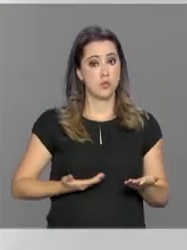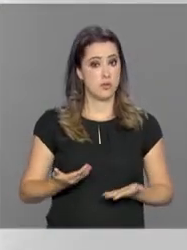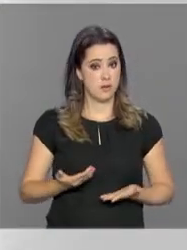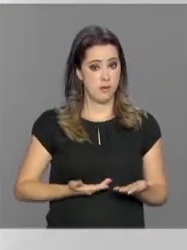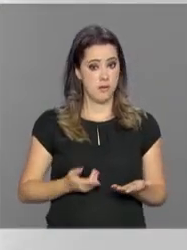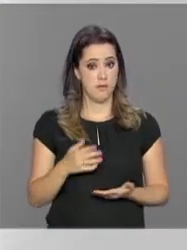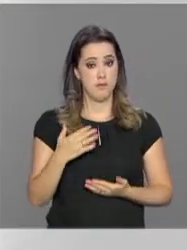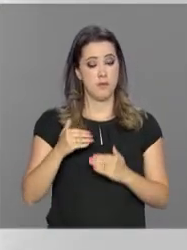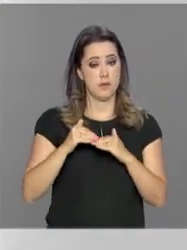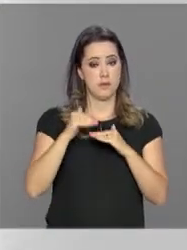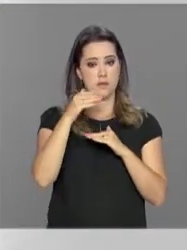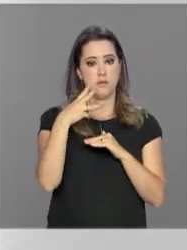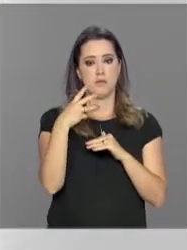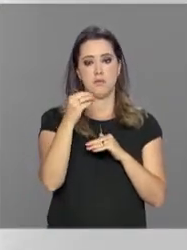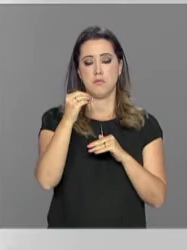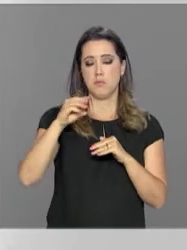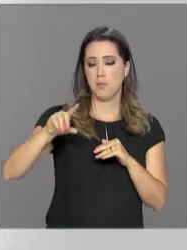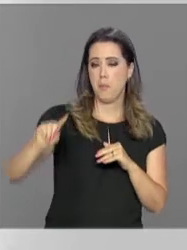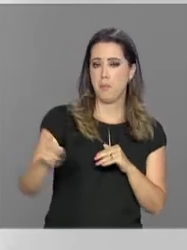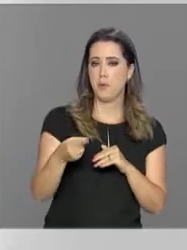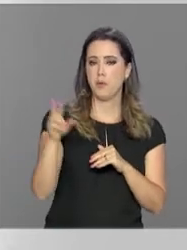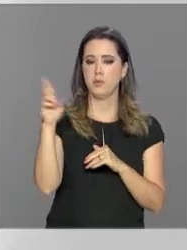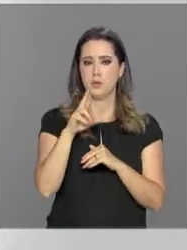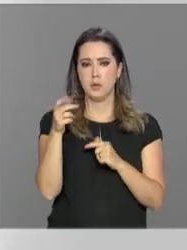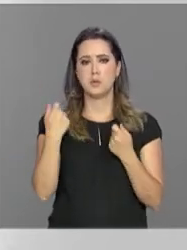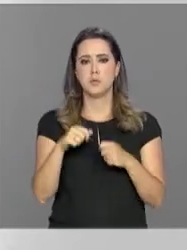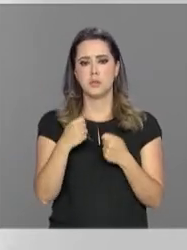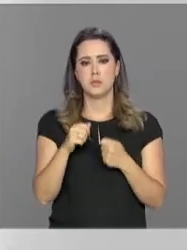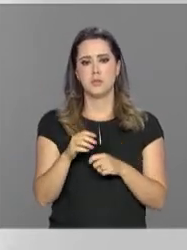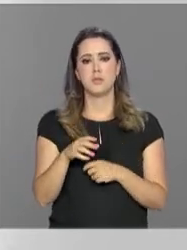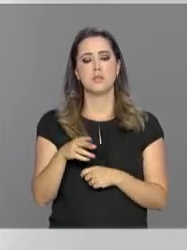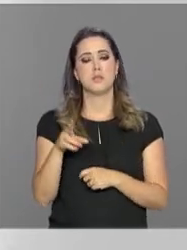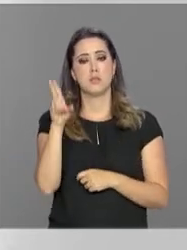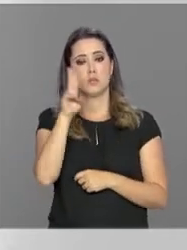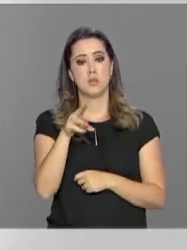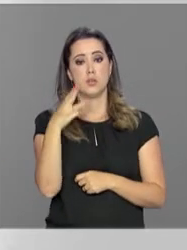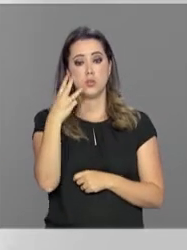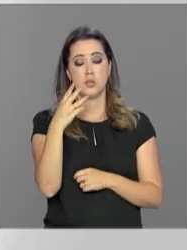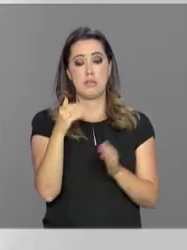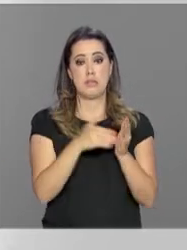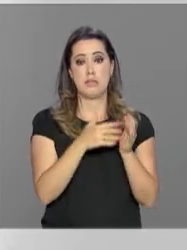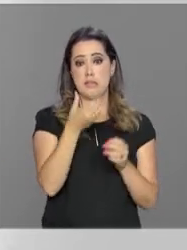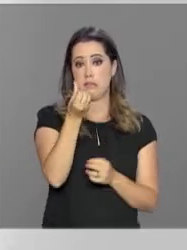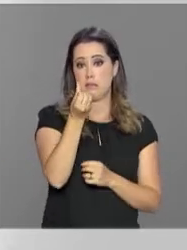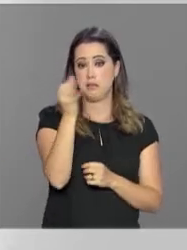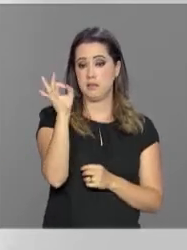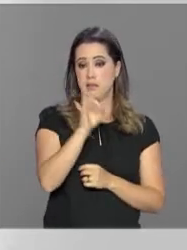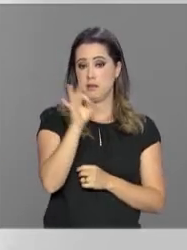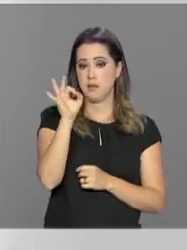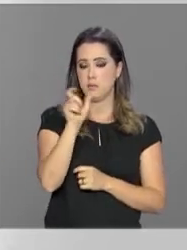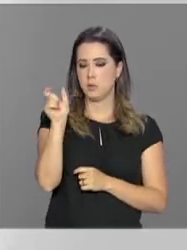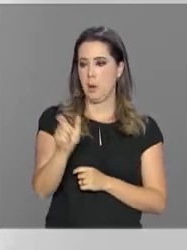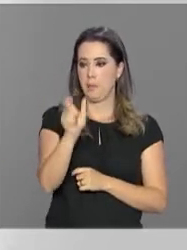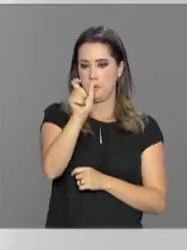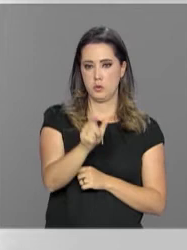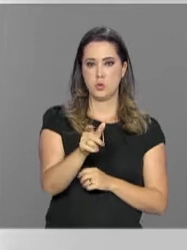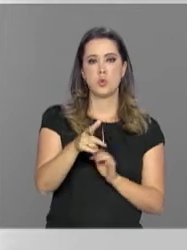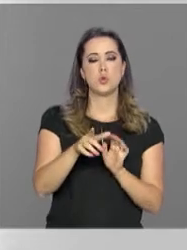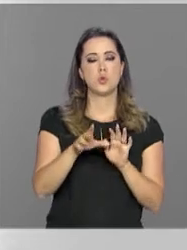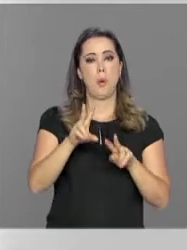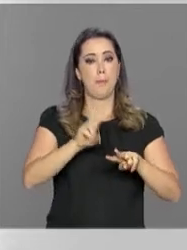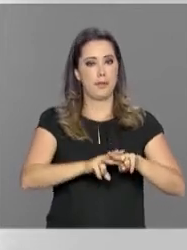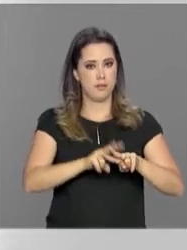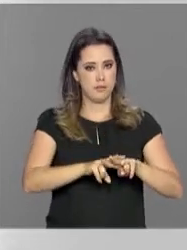mil por órgãos públicos federais deverão incluir entre 3% e 6% de mão de obra do sistema prisional.